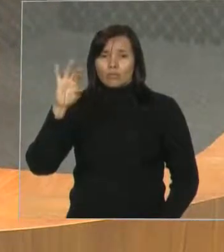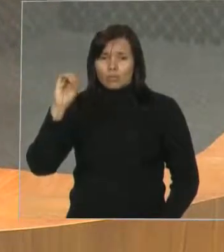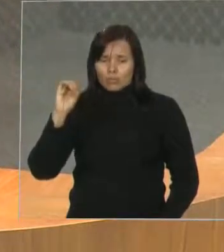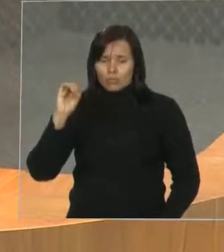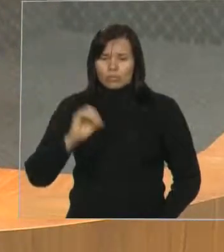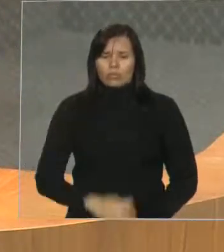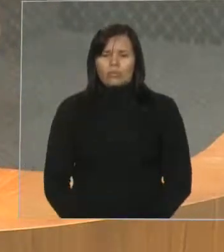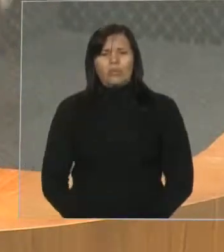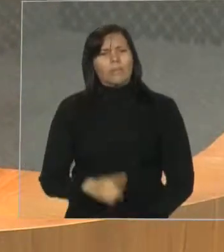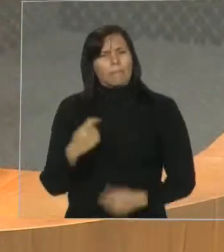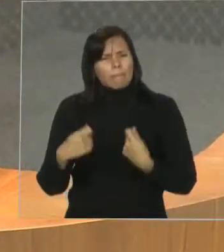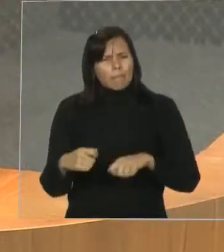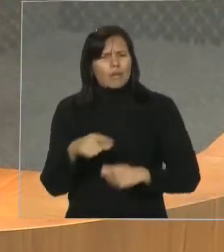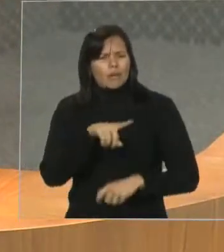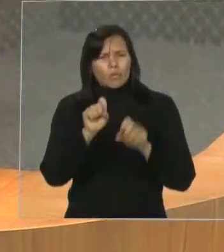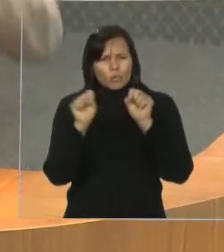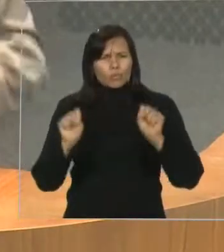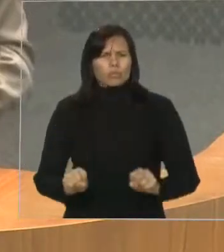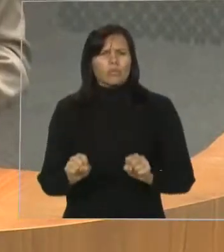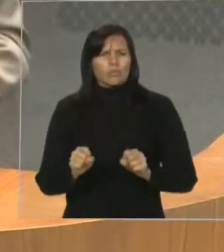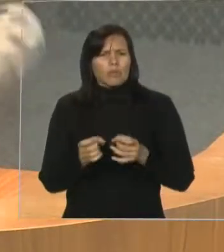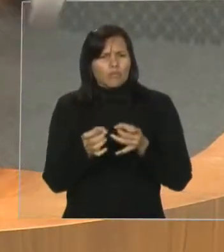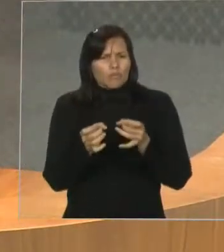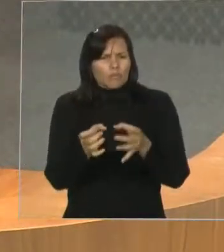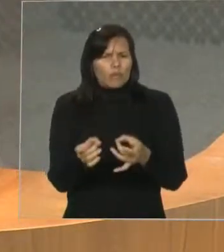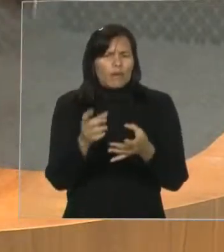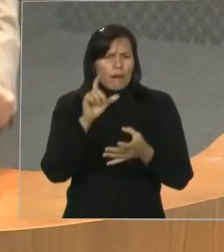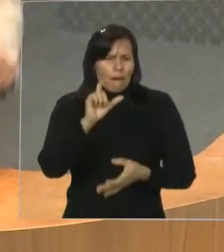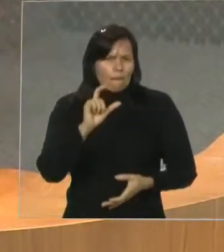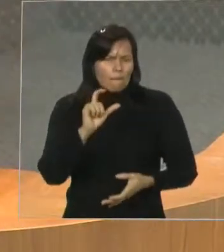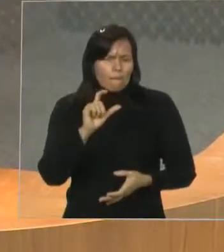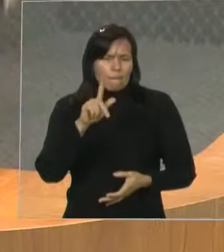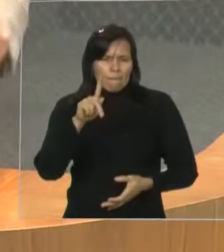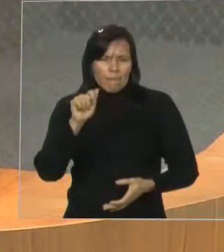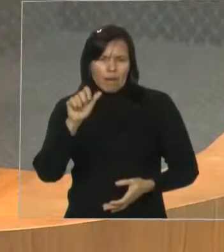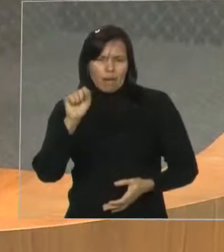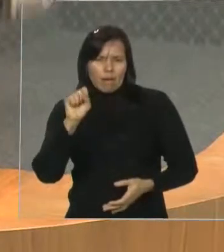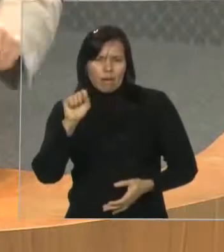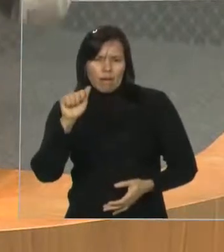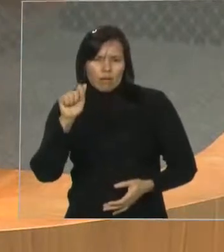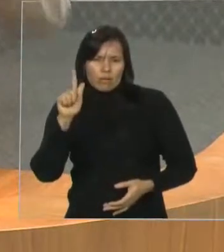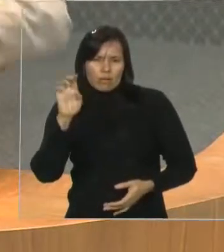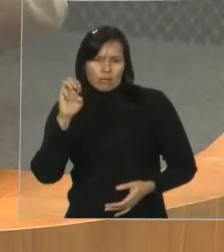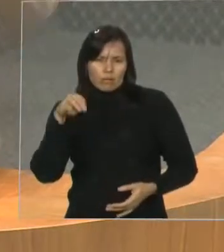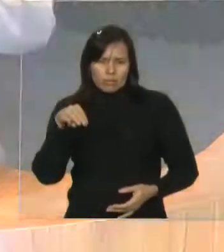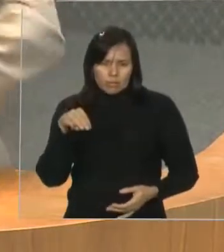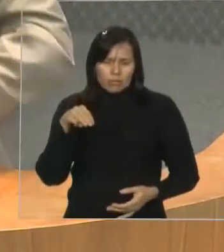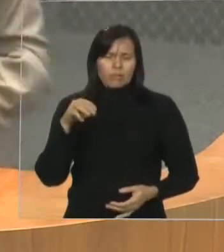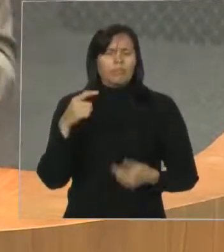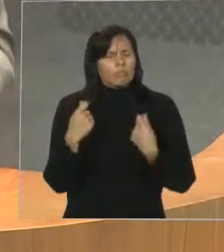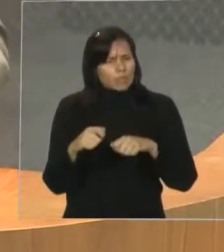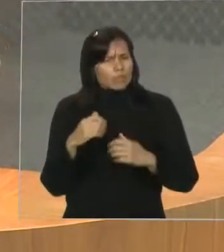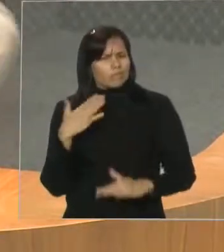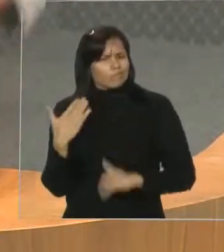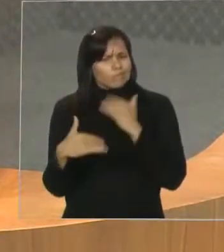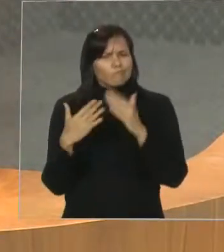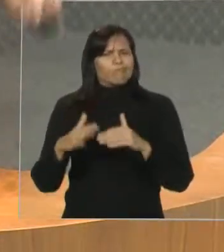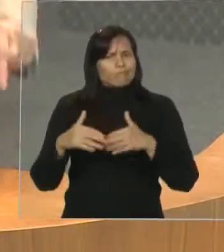do FerriBot, mas enquanto não acontece a licitação, que as empresas assinem um termo de ajuste de conduta,